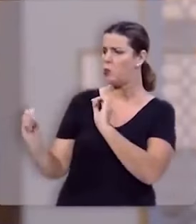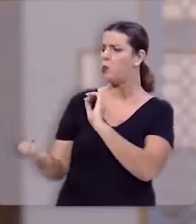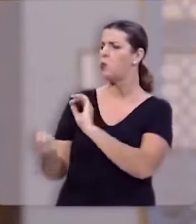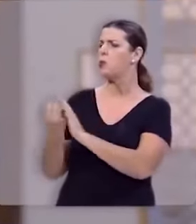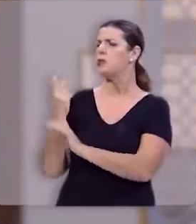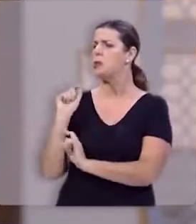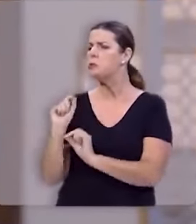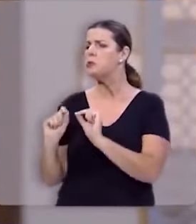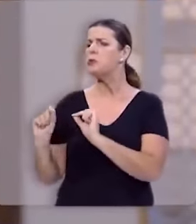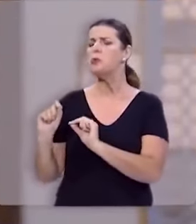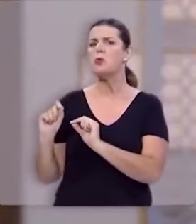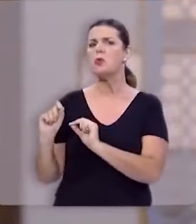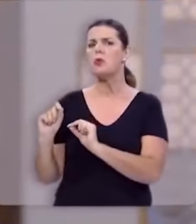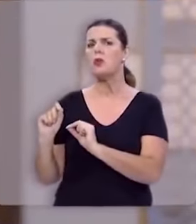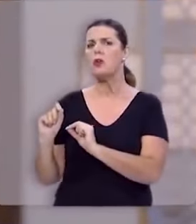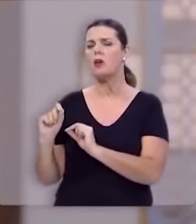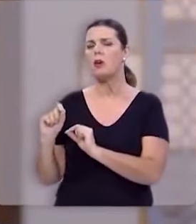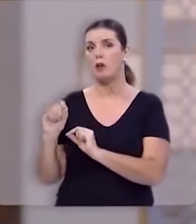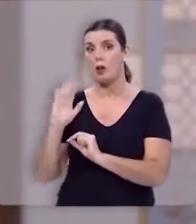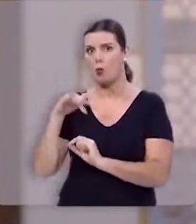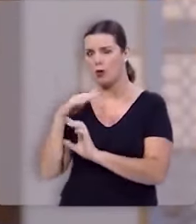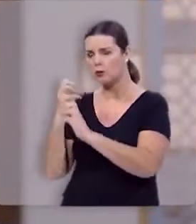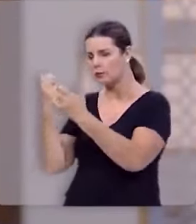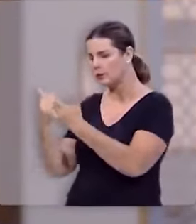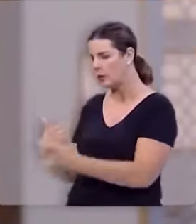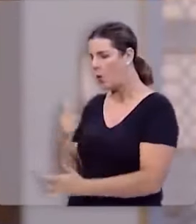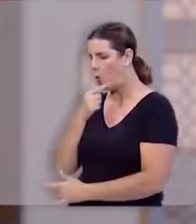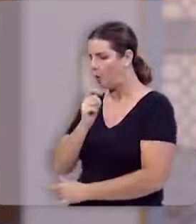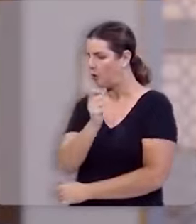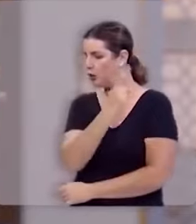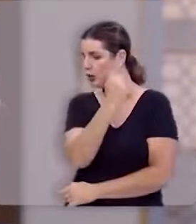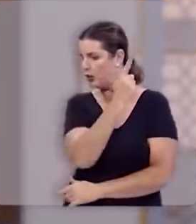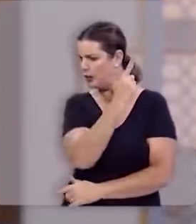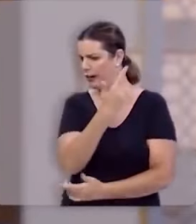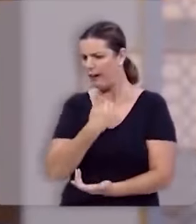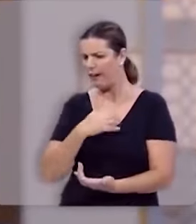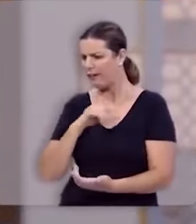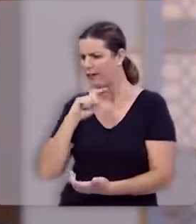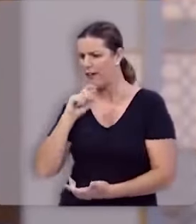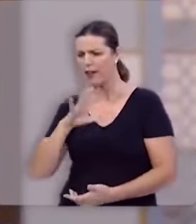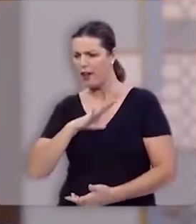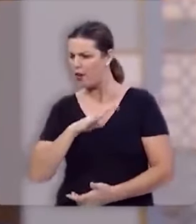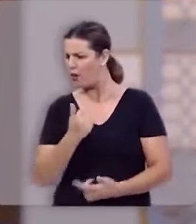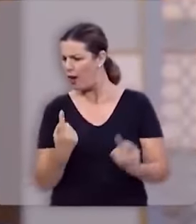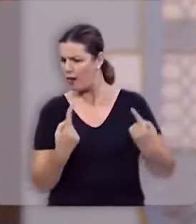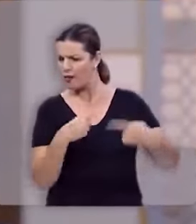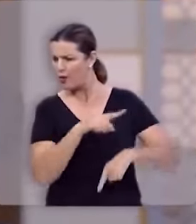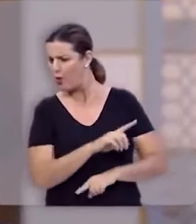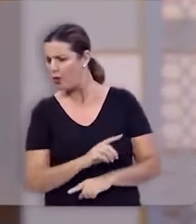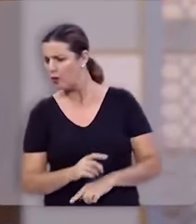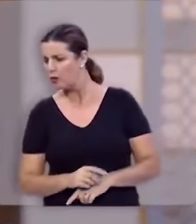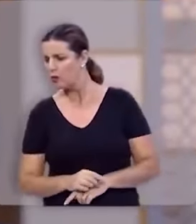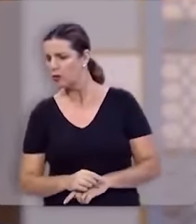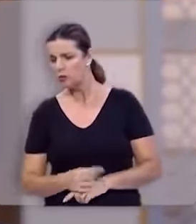acontecendo e ao informarem que tinha um gigante que ninguém tinha coragem de enfrentá-lo Davi se dispõe a